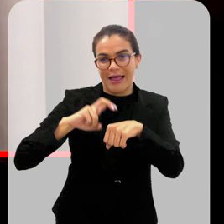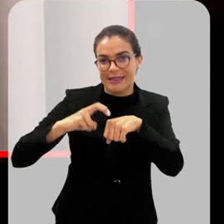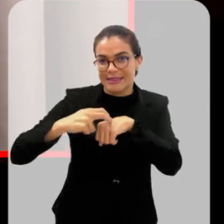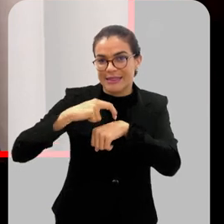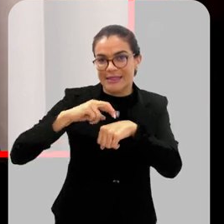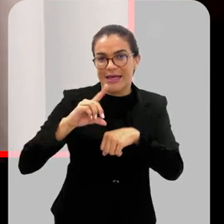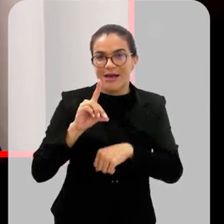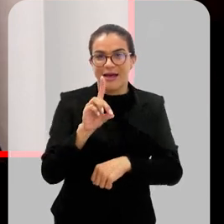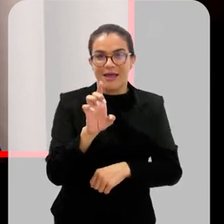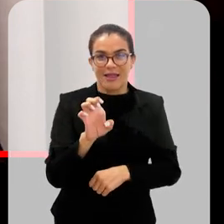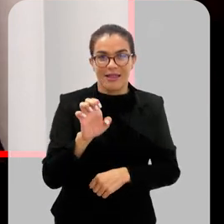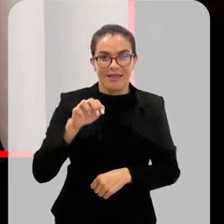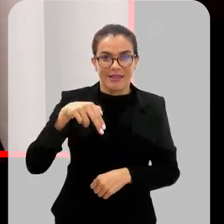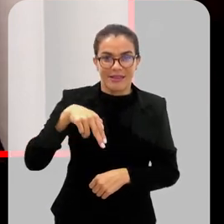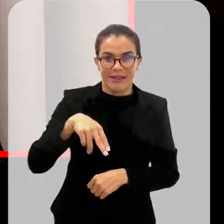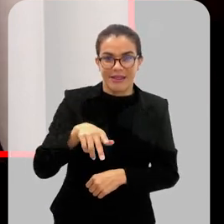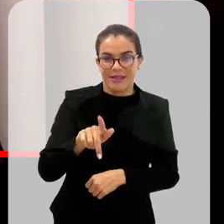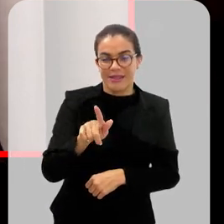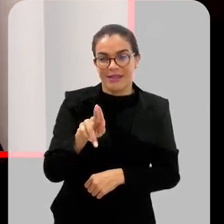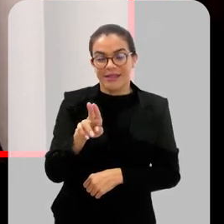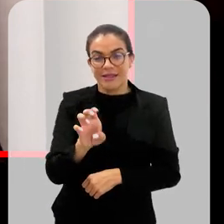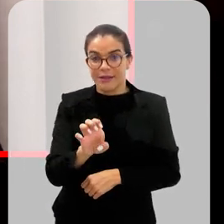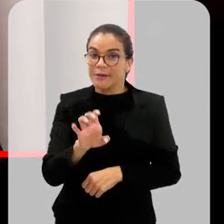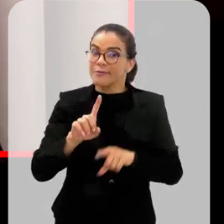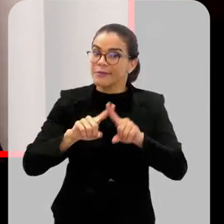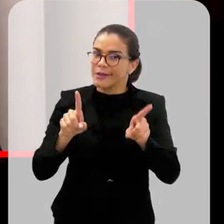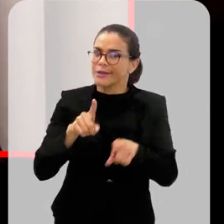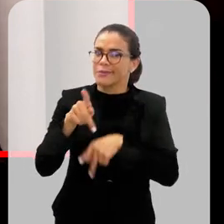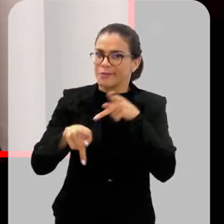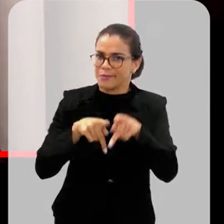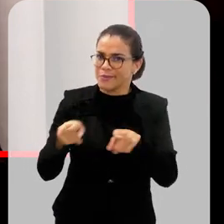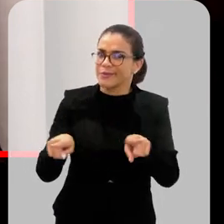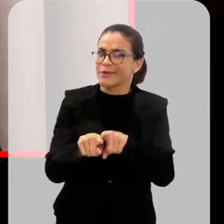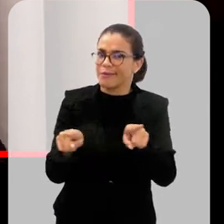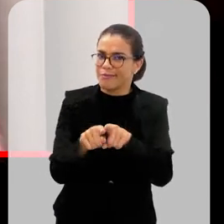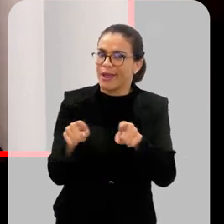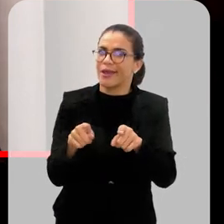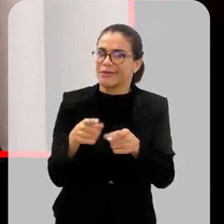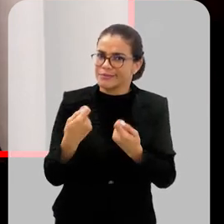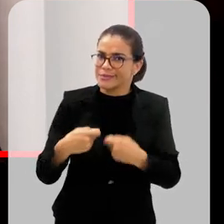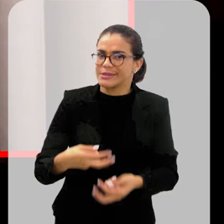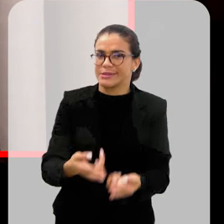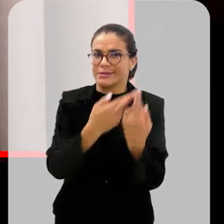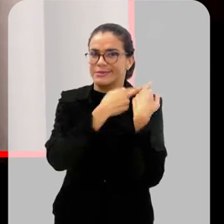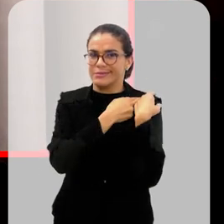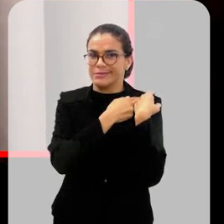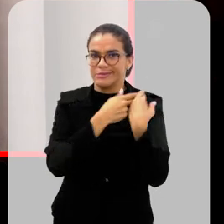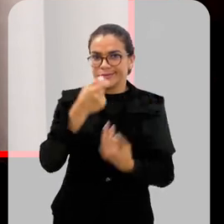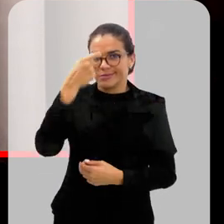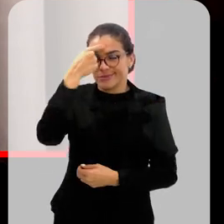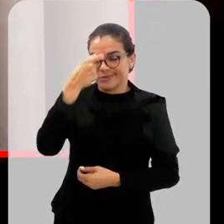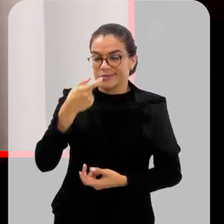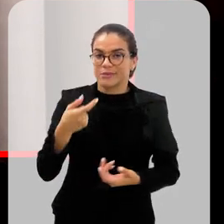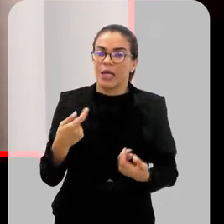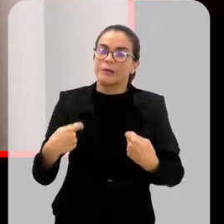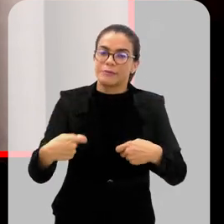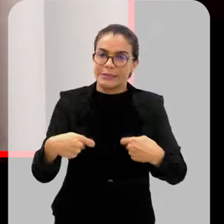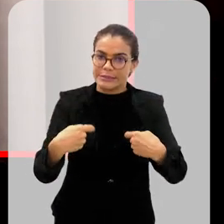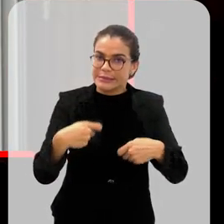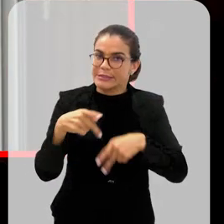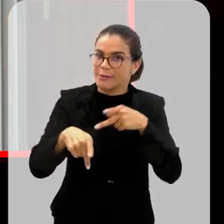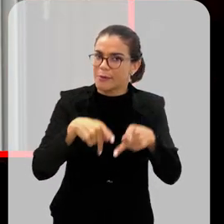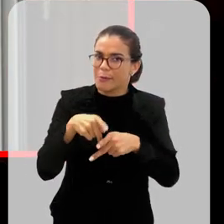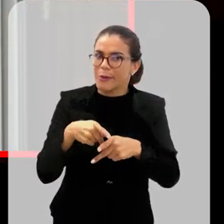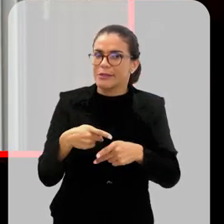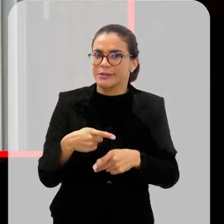tomadas ações pelo governo. Mas é necessário que a população também tome ações e tome para si também essa responsabilidade. Preciso